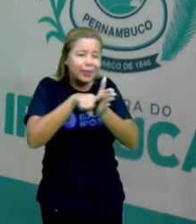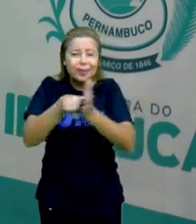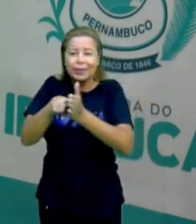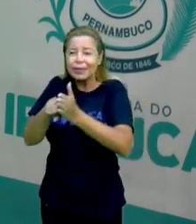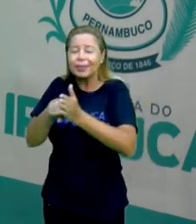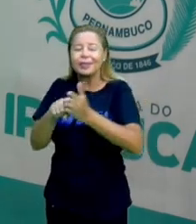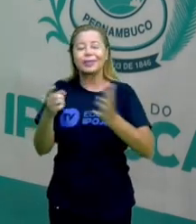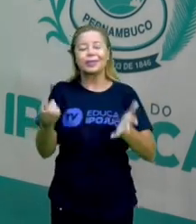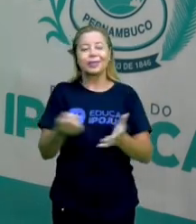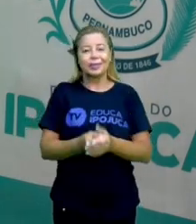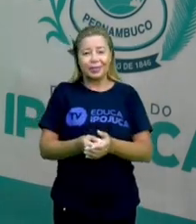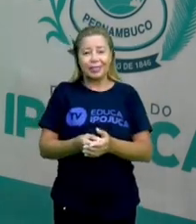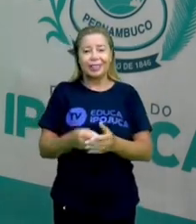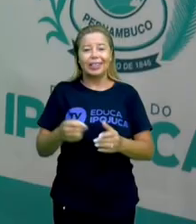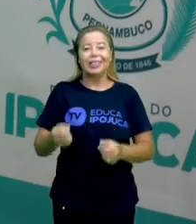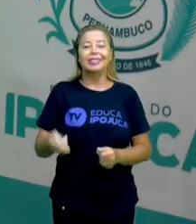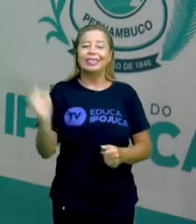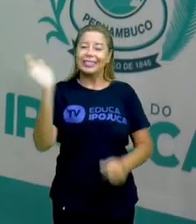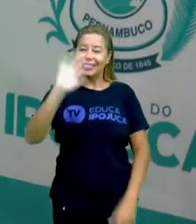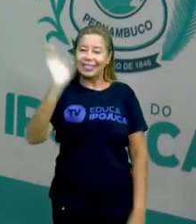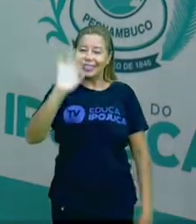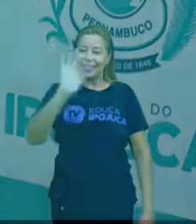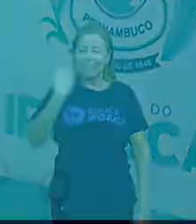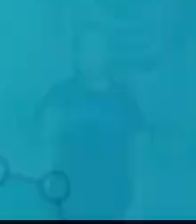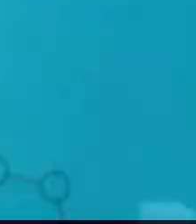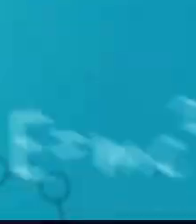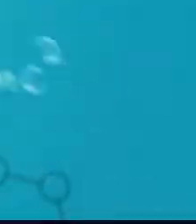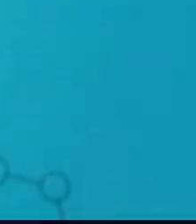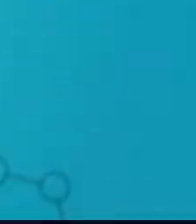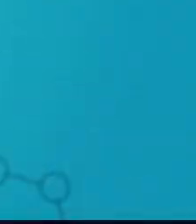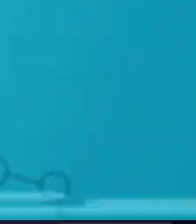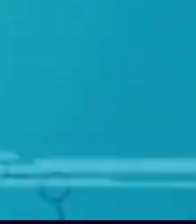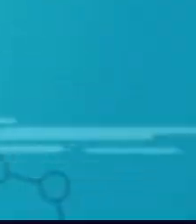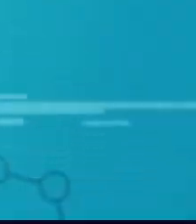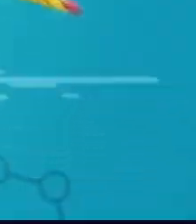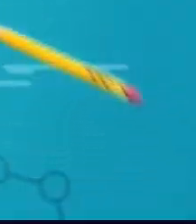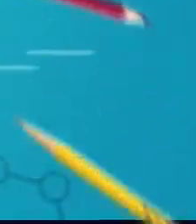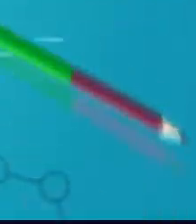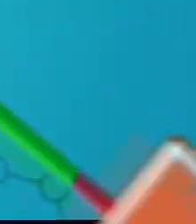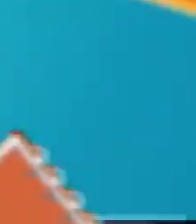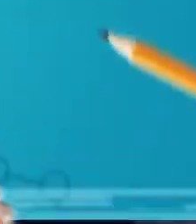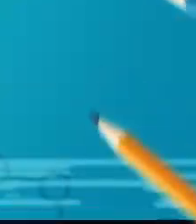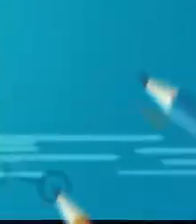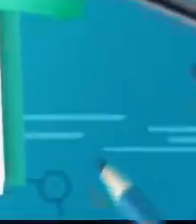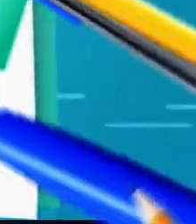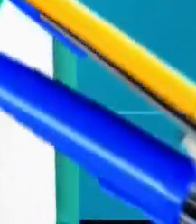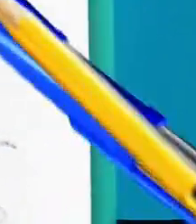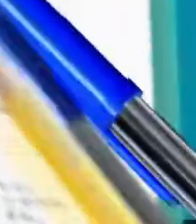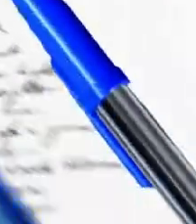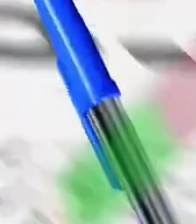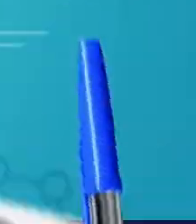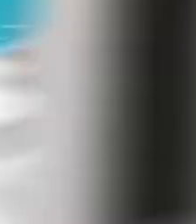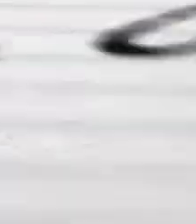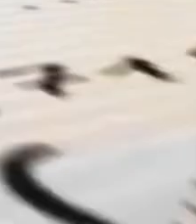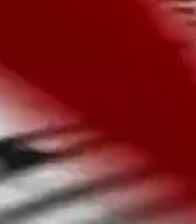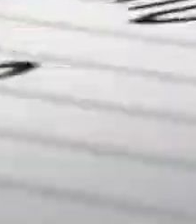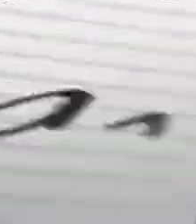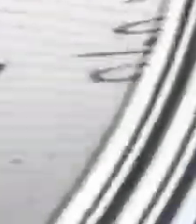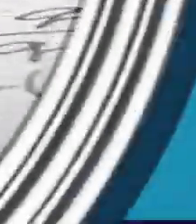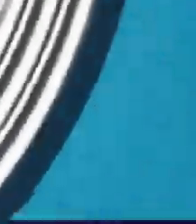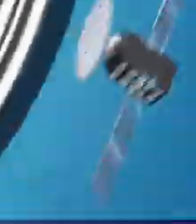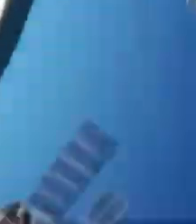contexto histórico. Até logo! Transcrição e